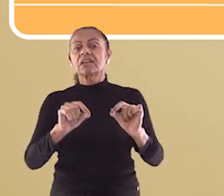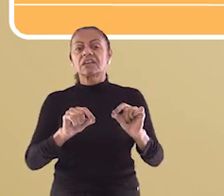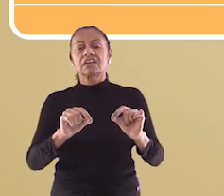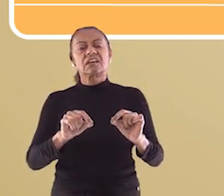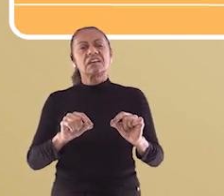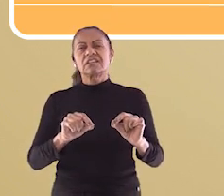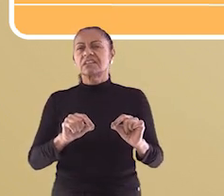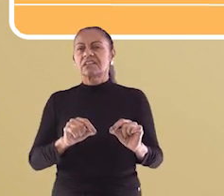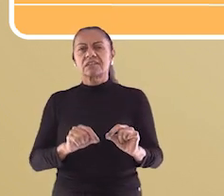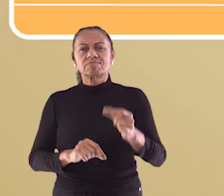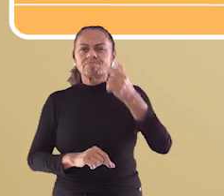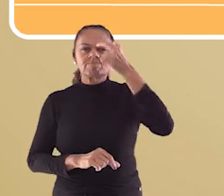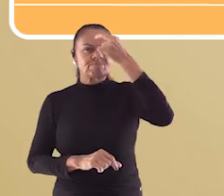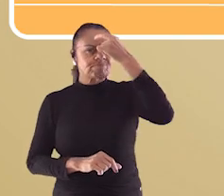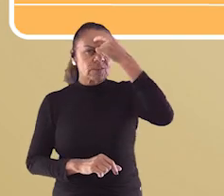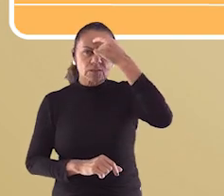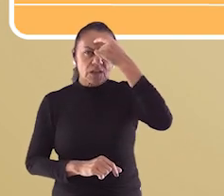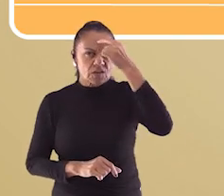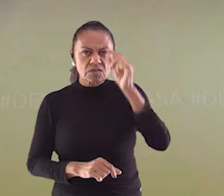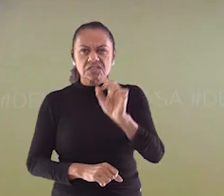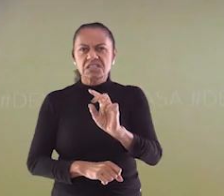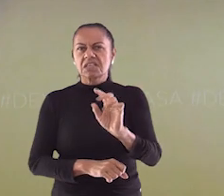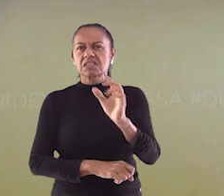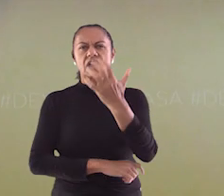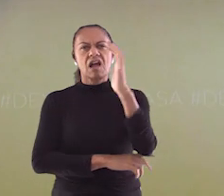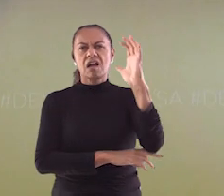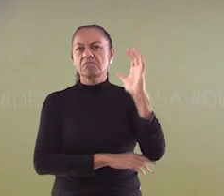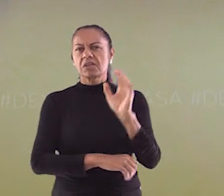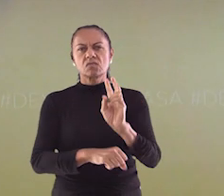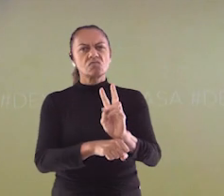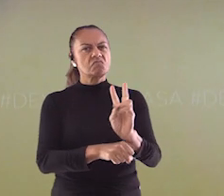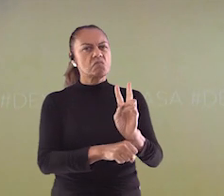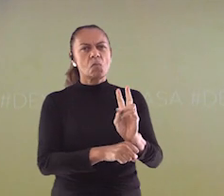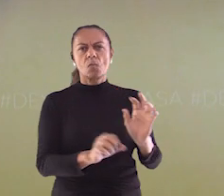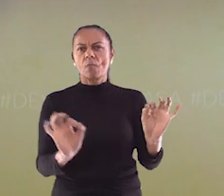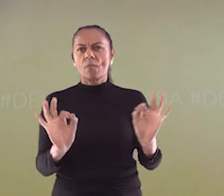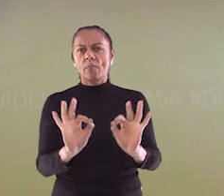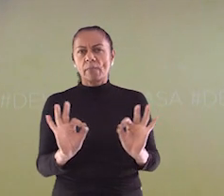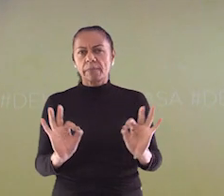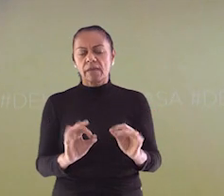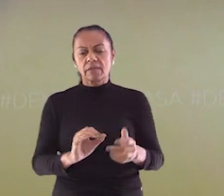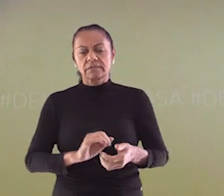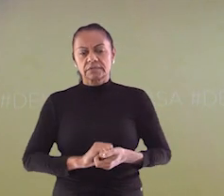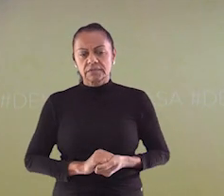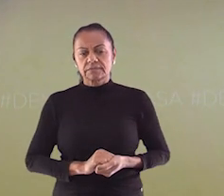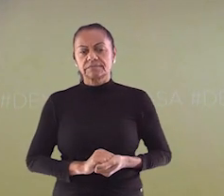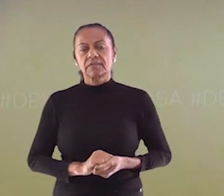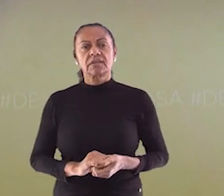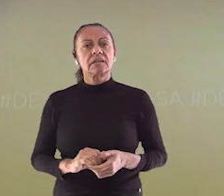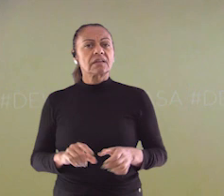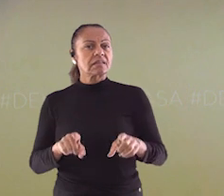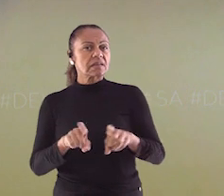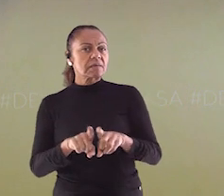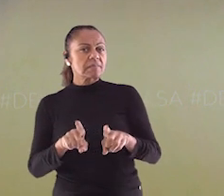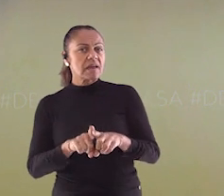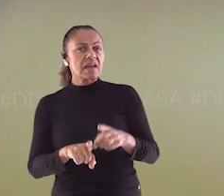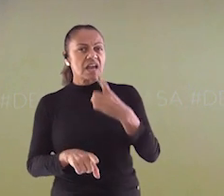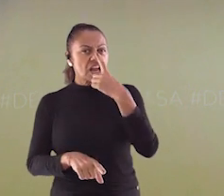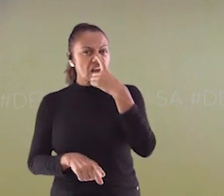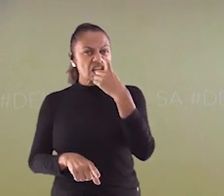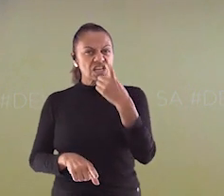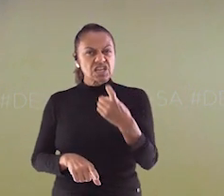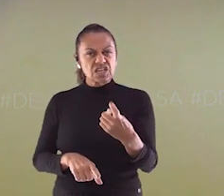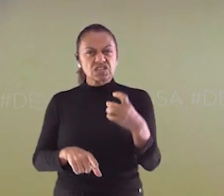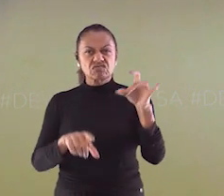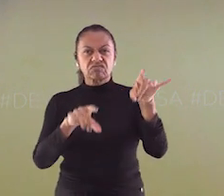total falta de consciência ambiental. Quando digo acerca da poluição, por exemplo, me refiro